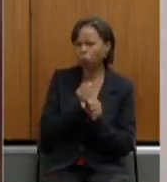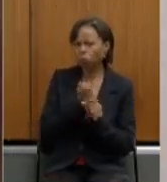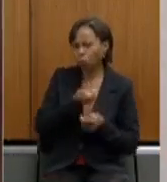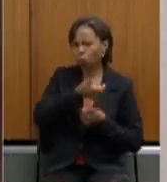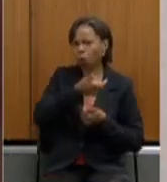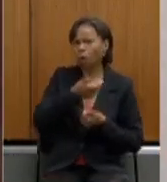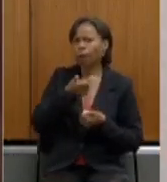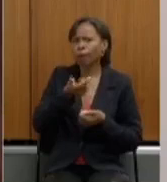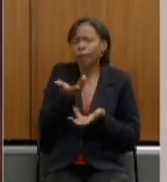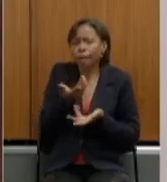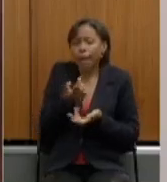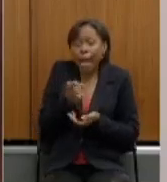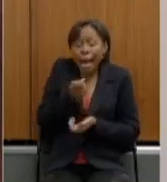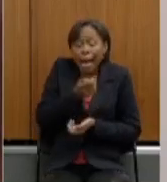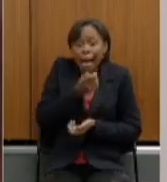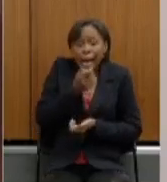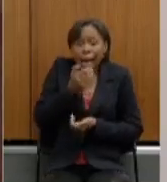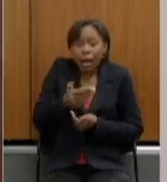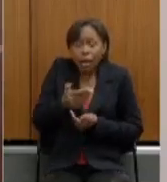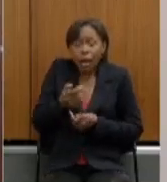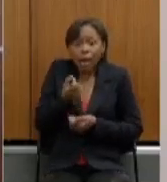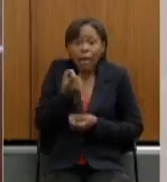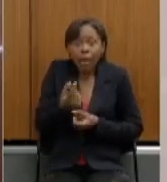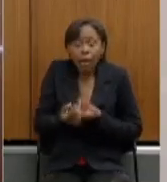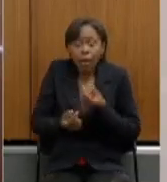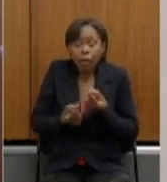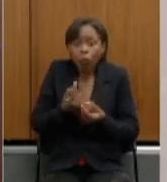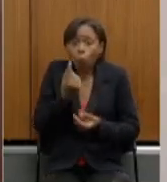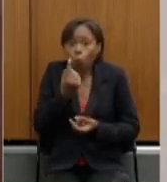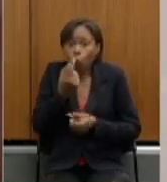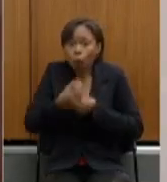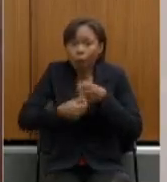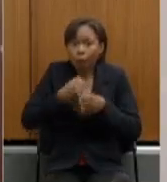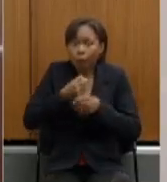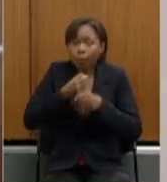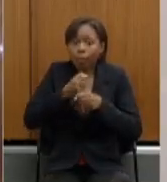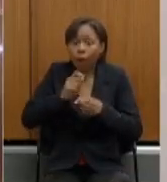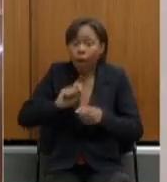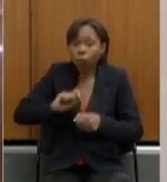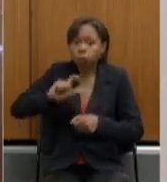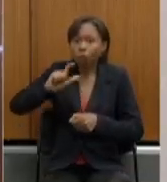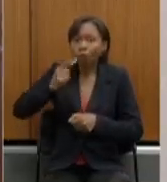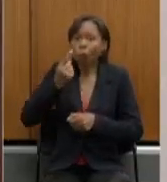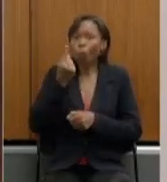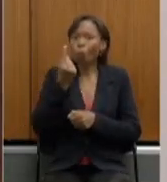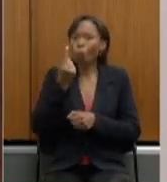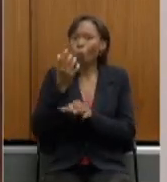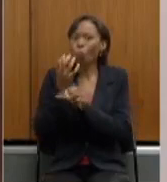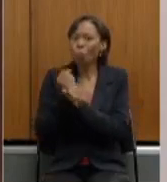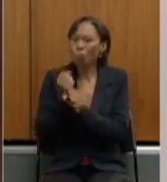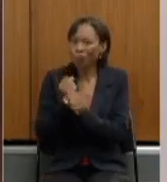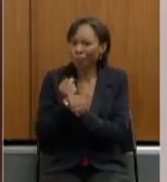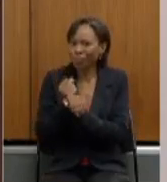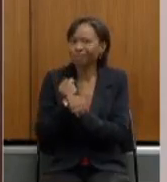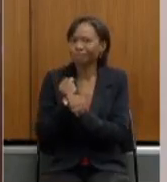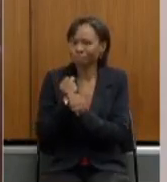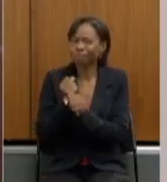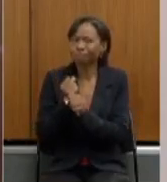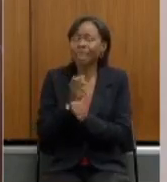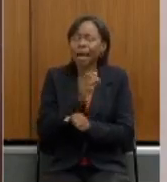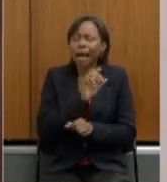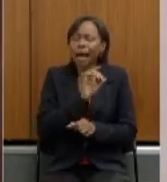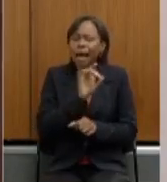aumentava um ponto né e aí nós fizemos ao invés de um ano a cada um ano e três meses